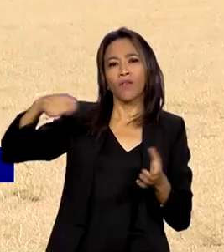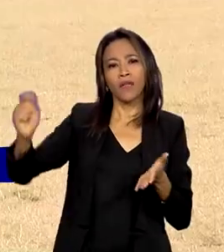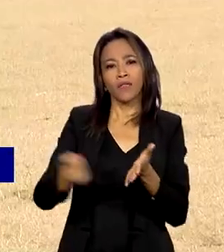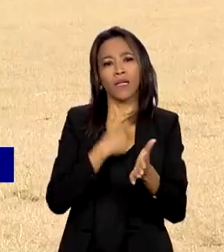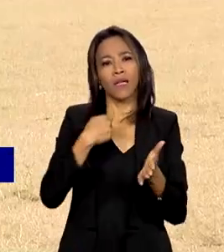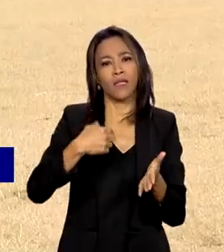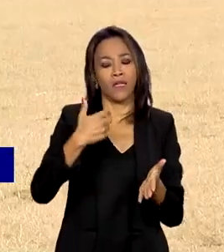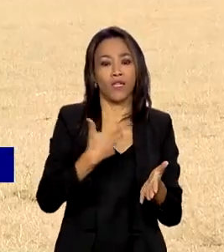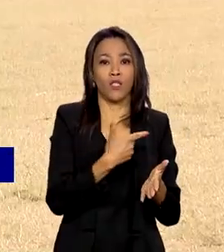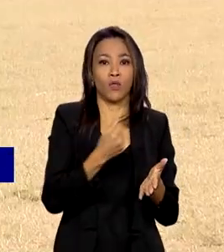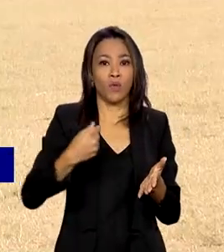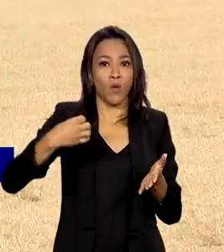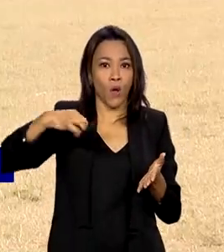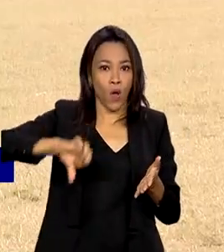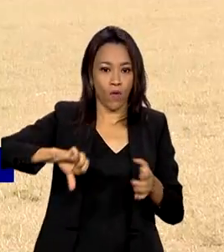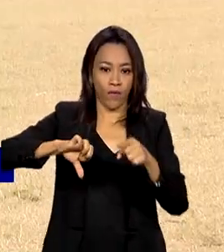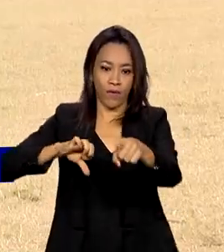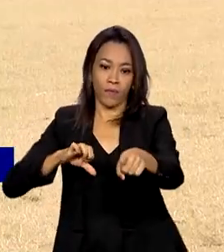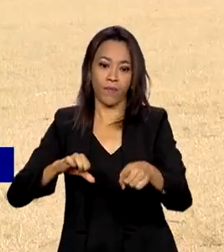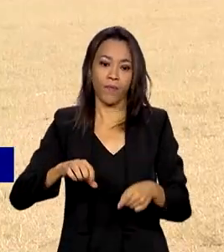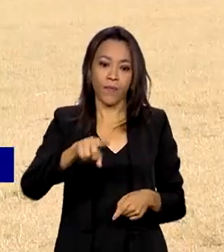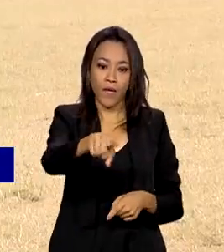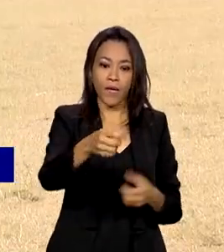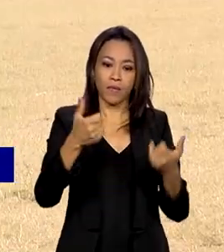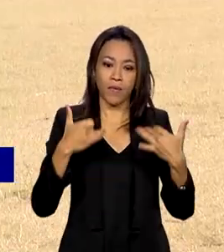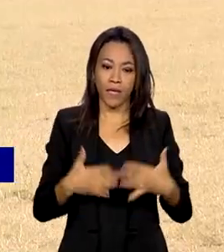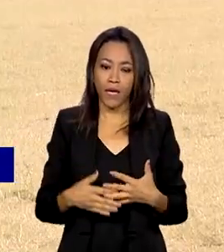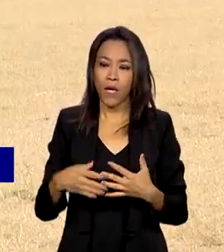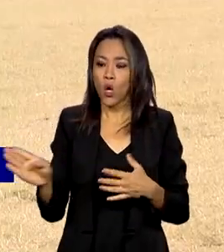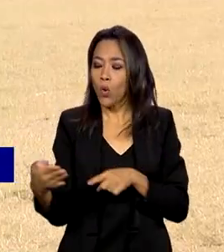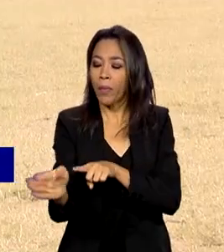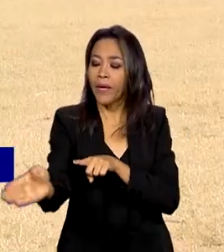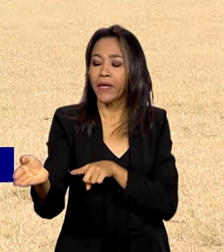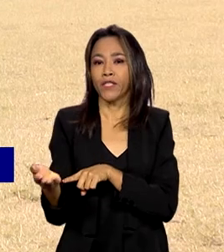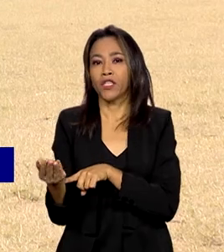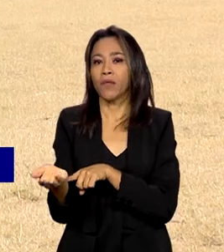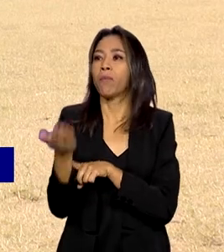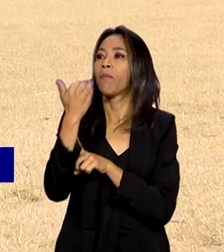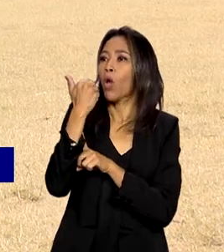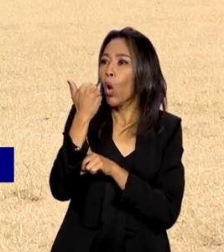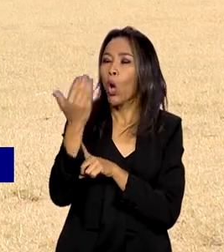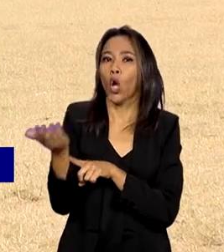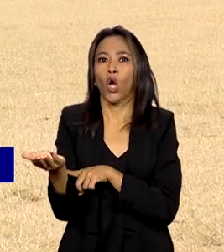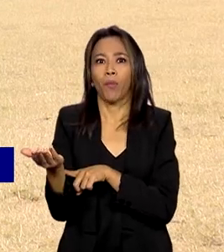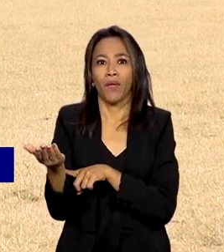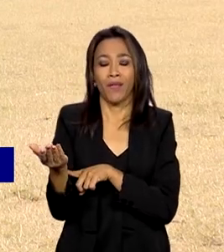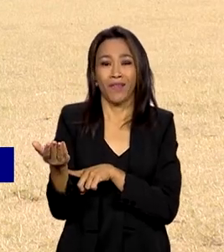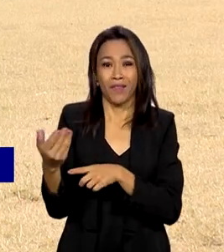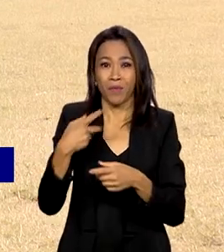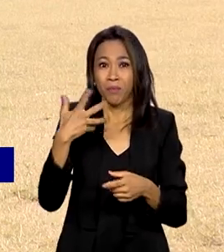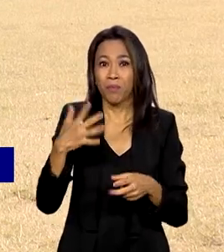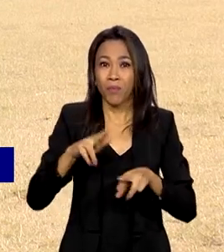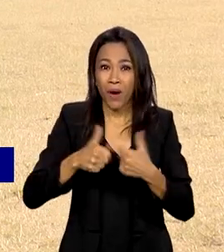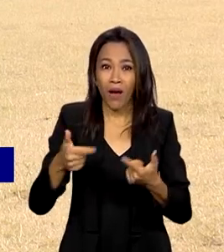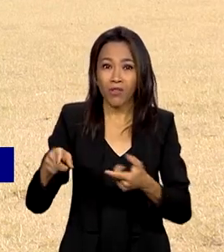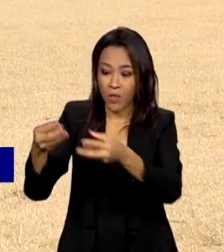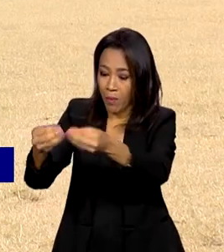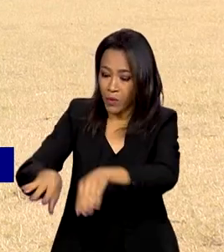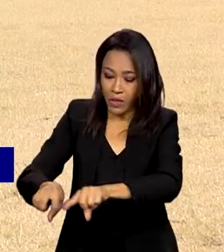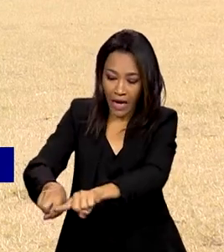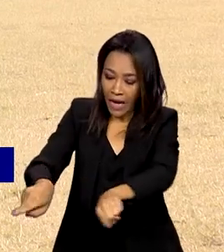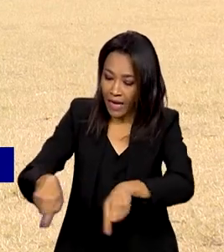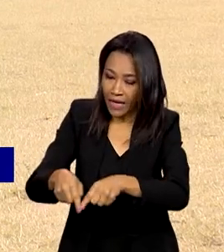A água limpa é melhor, porque o peixe bebe, o peixe come de lá de dentro, nada oferta a eles. Mas se